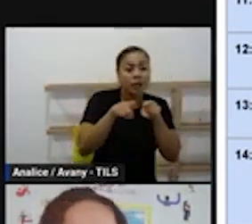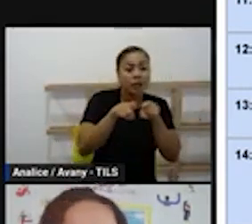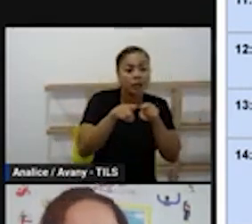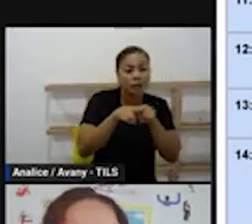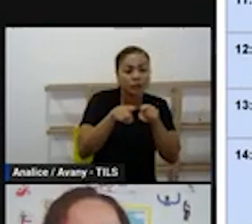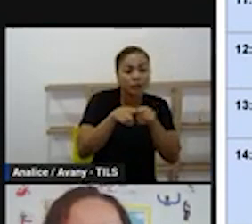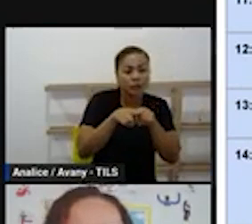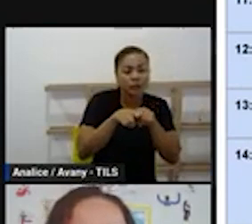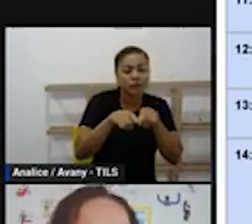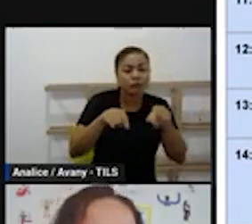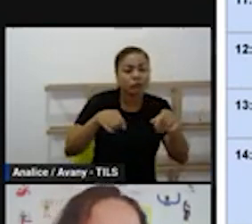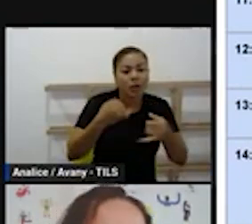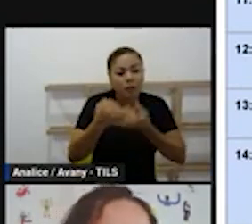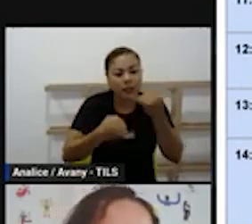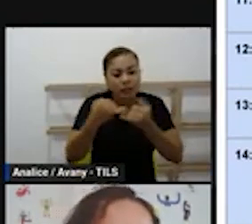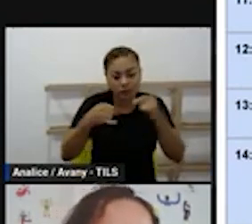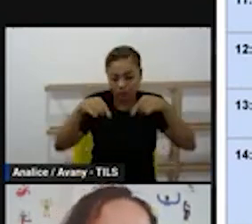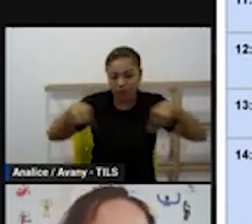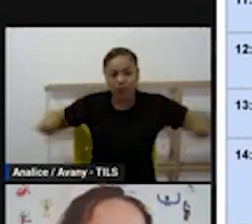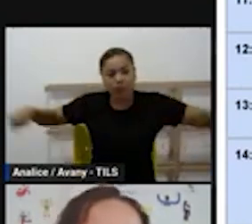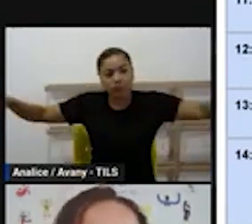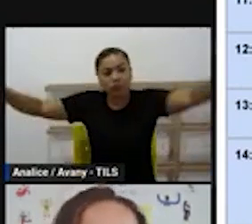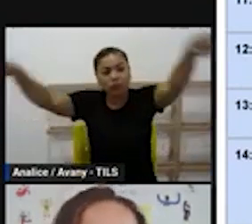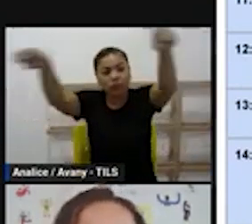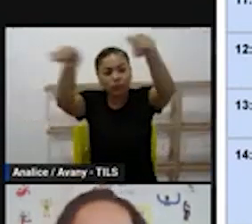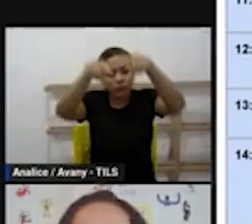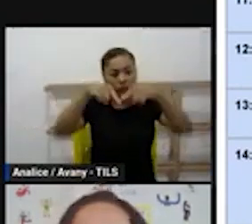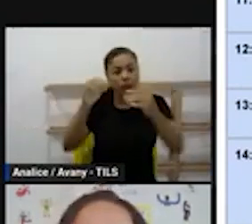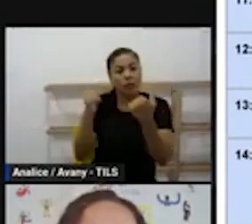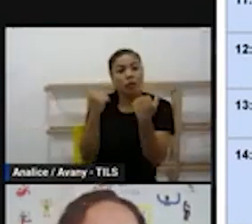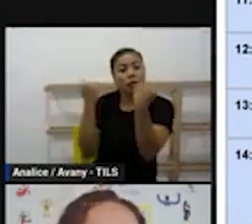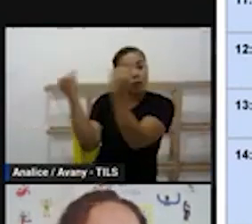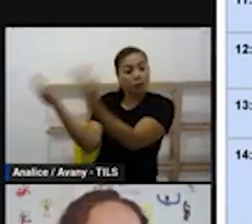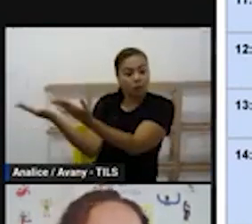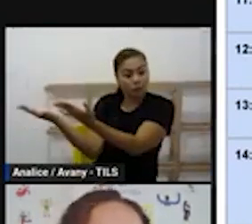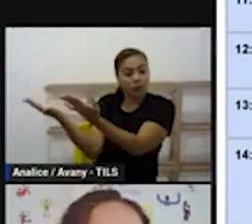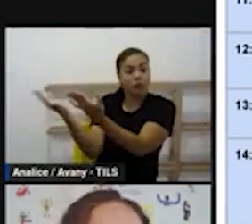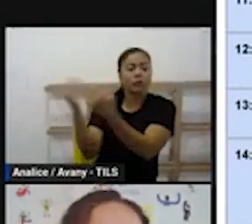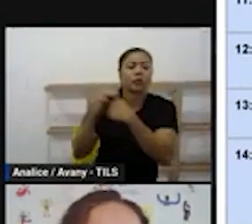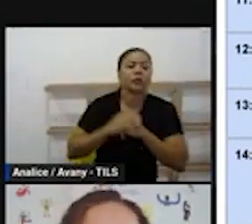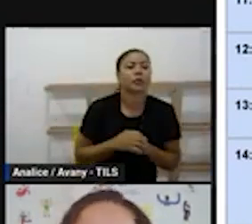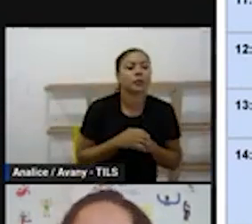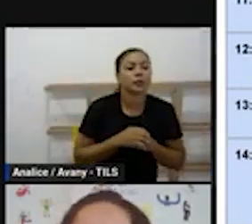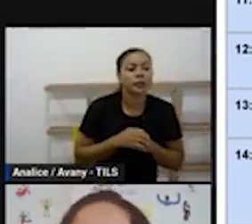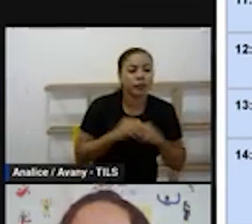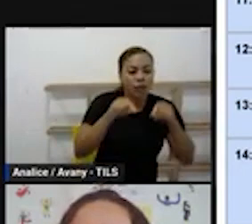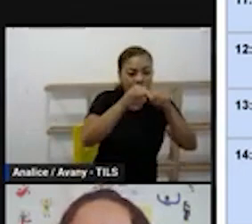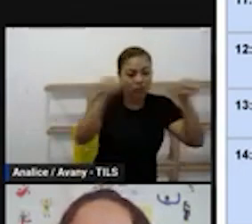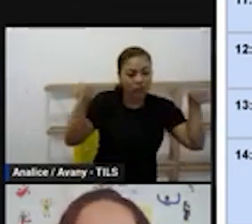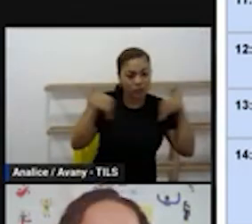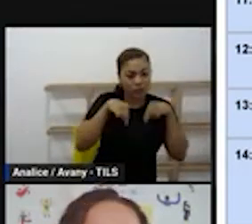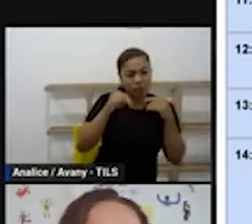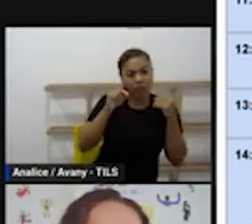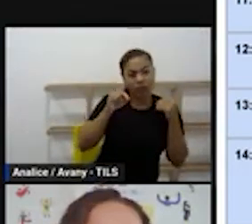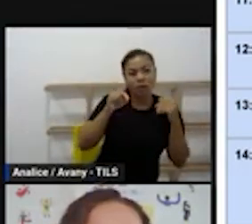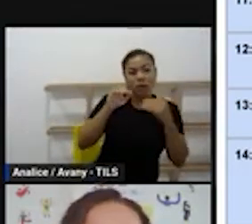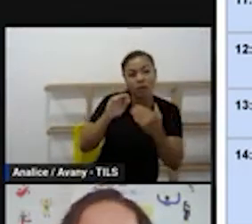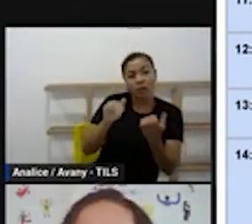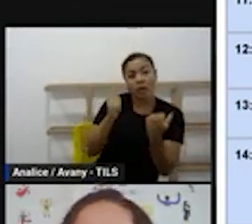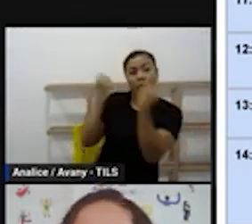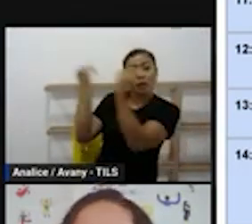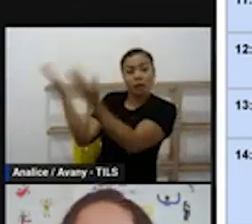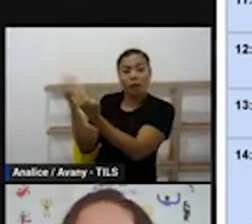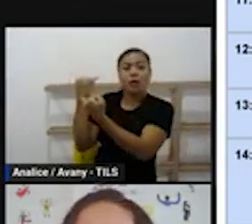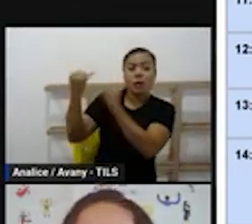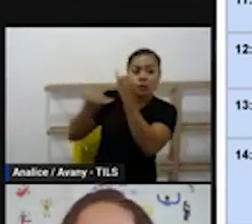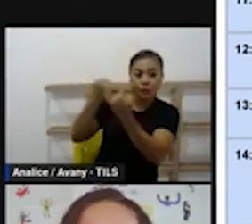são as brincadeiras que a gente vai ensinar para as crianças né então a brincadeira de roda a brincadeira dirigida circuito que é tão importante para o